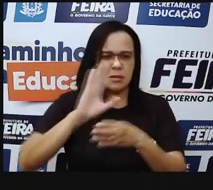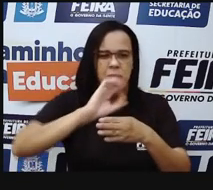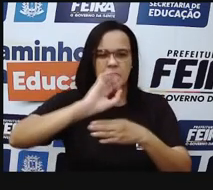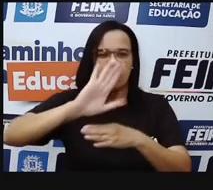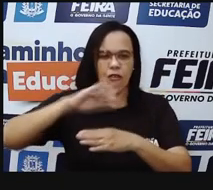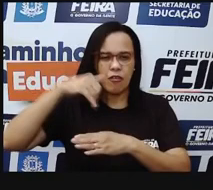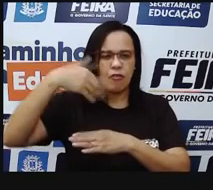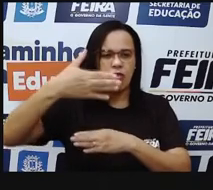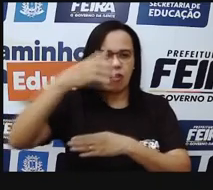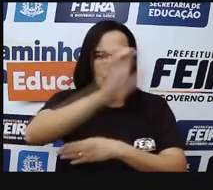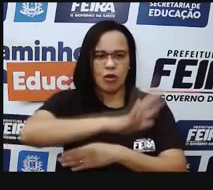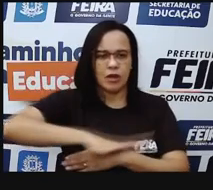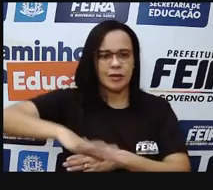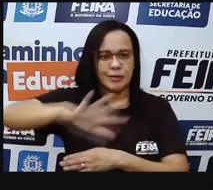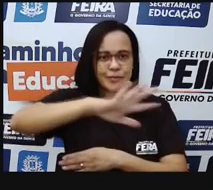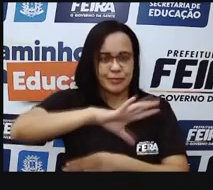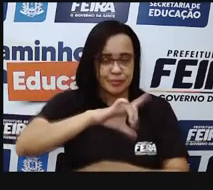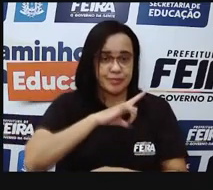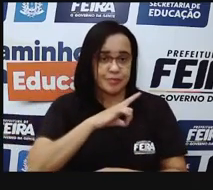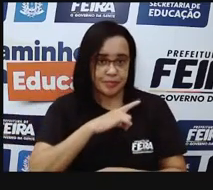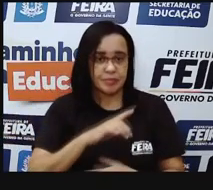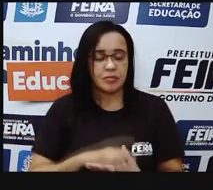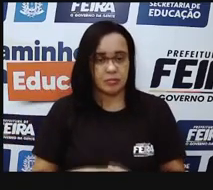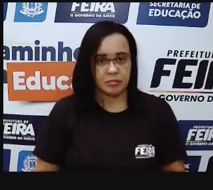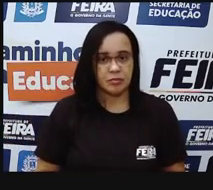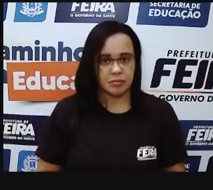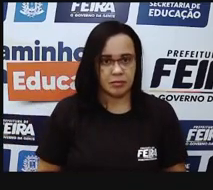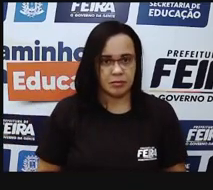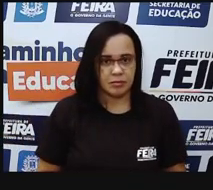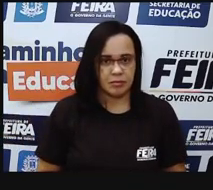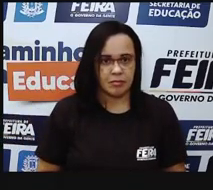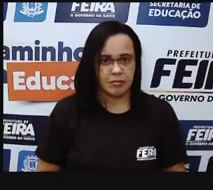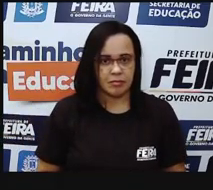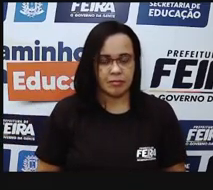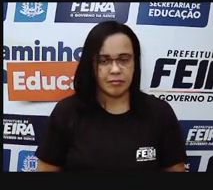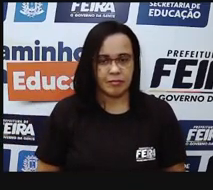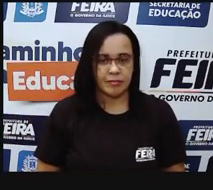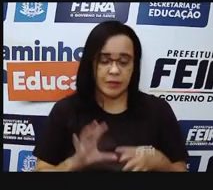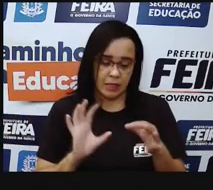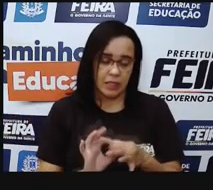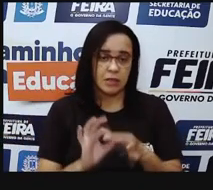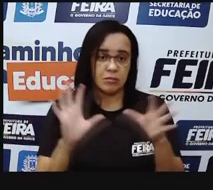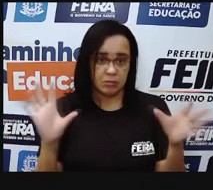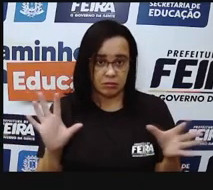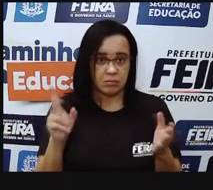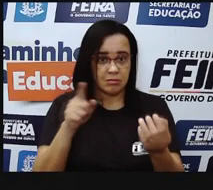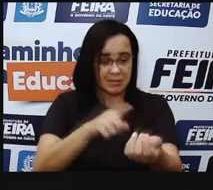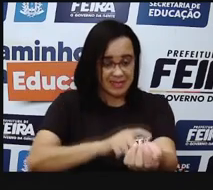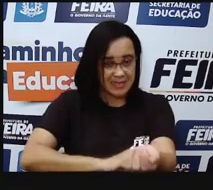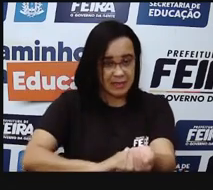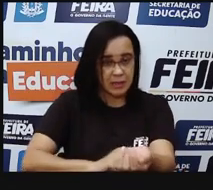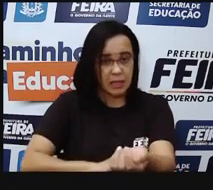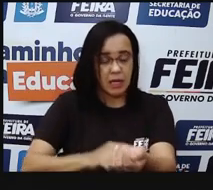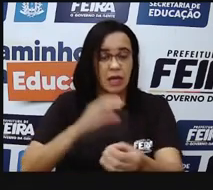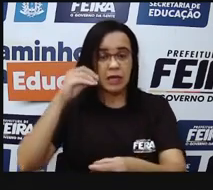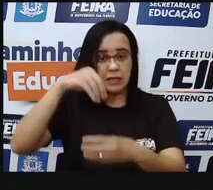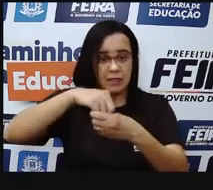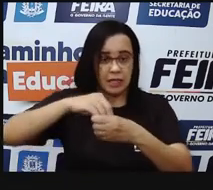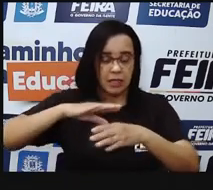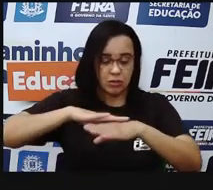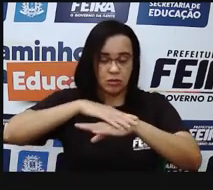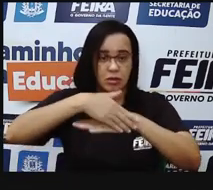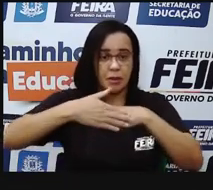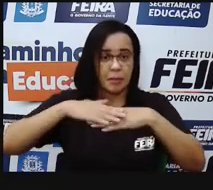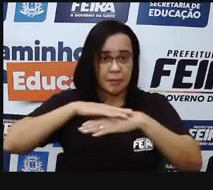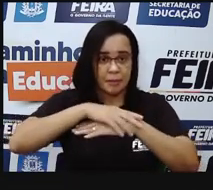Então, por exemplo, as terminações nervosas livres, são essas aqui, mas na epiderme, elas vão